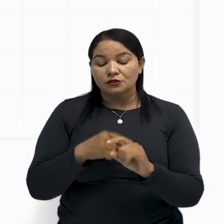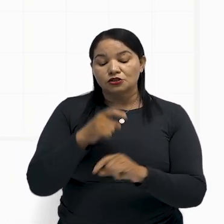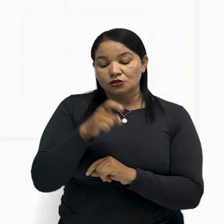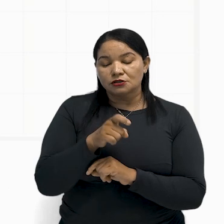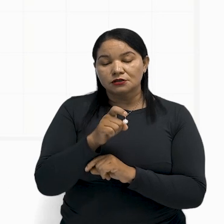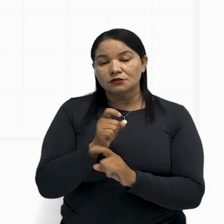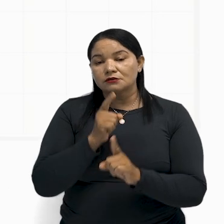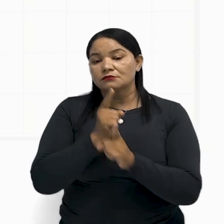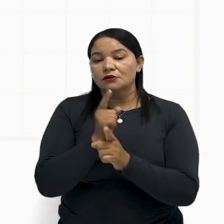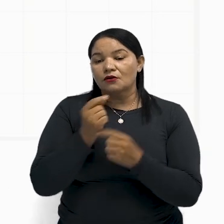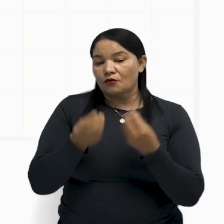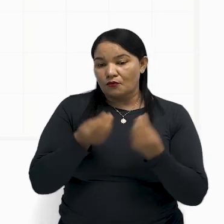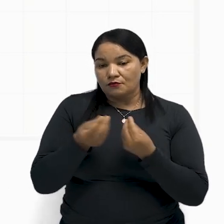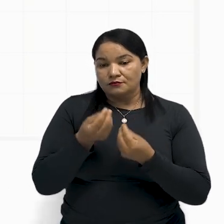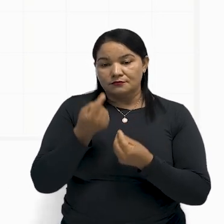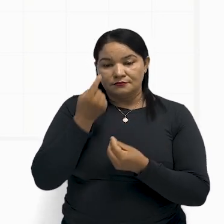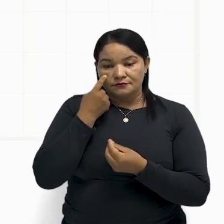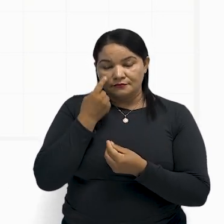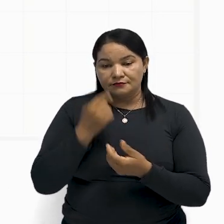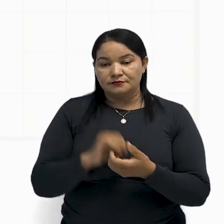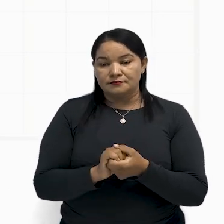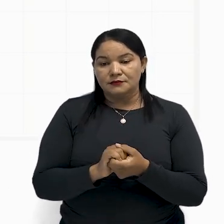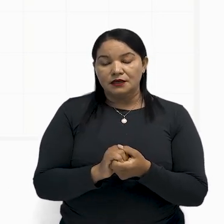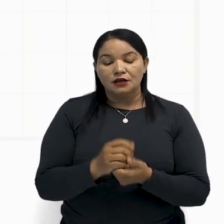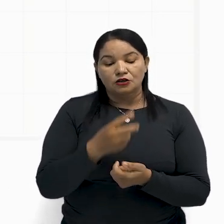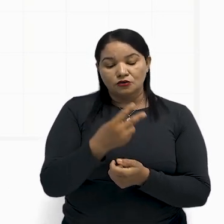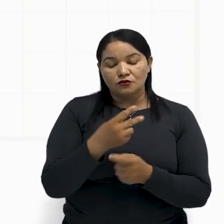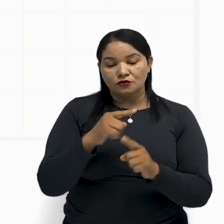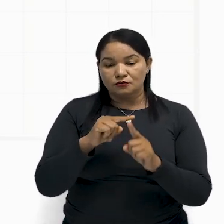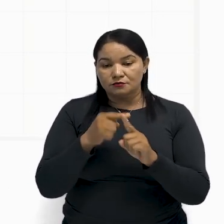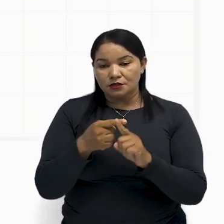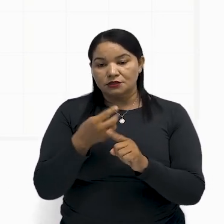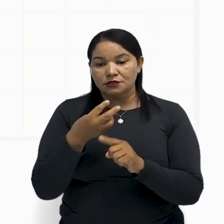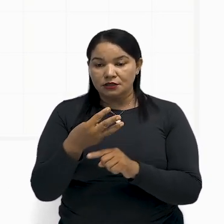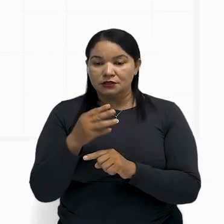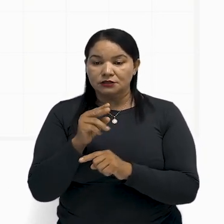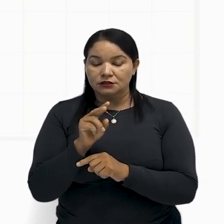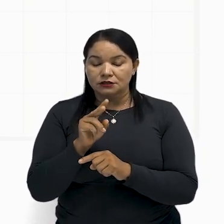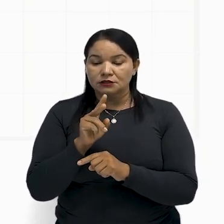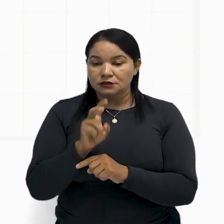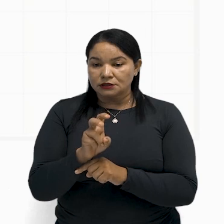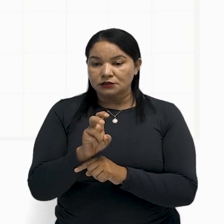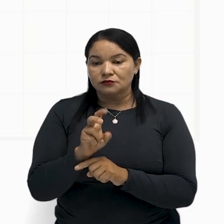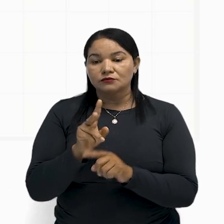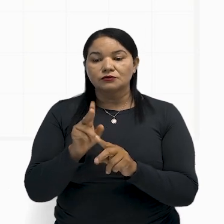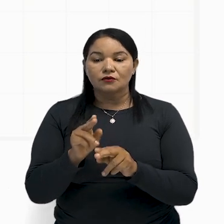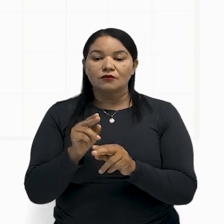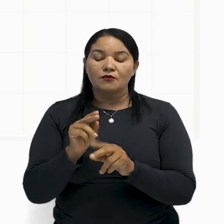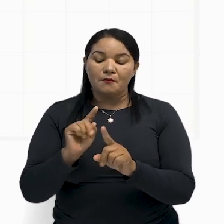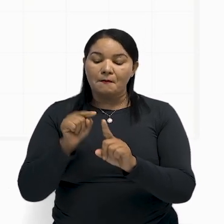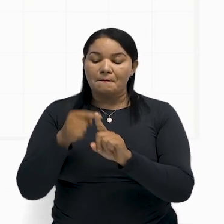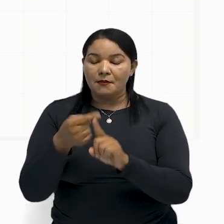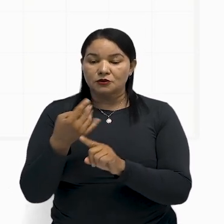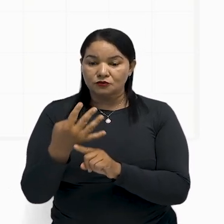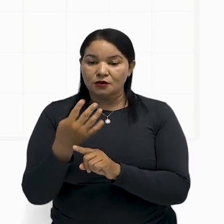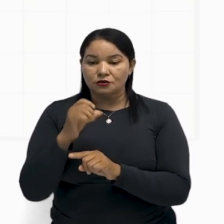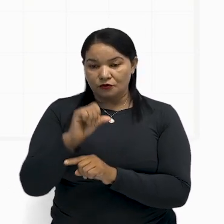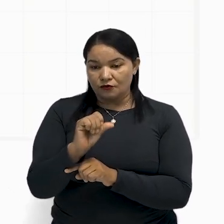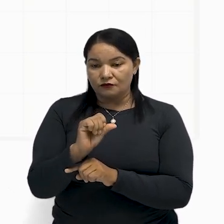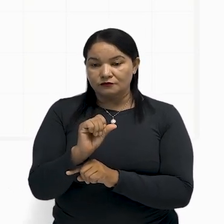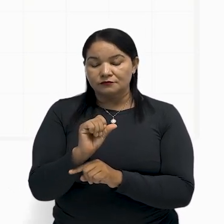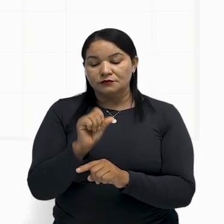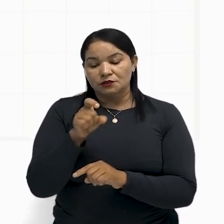Eu tenho 2 mais 3 que vai dar 5, 5 mais 4 vai dar 9, e aí vou repetir aqui o X,